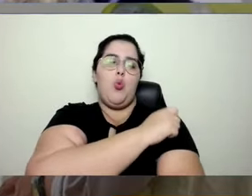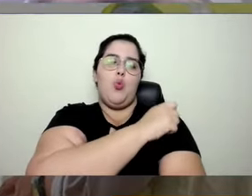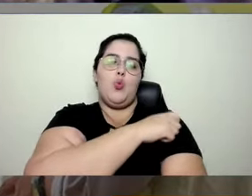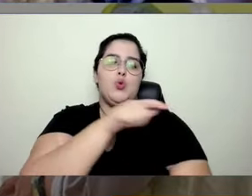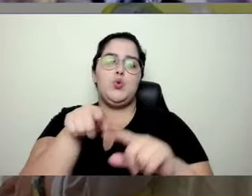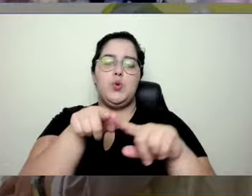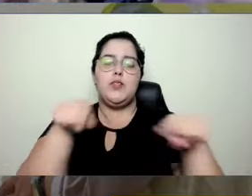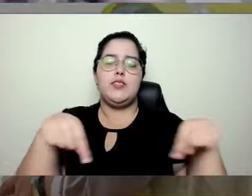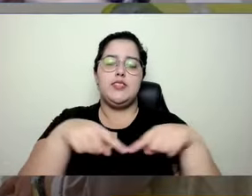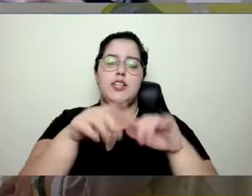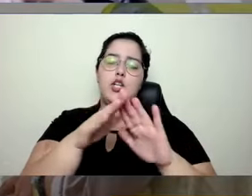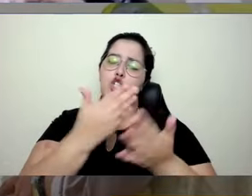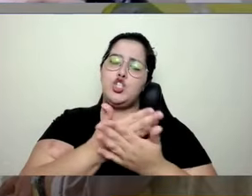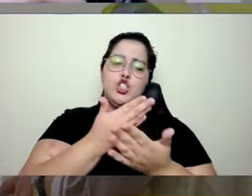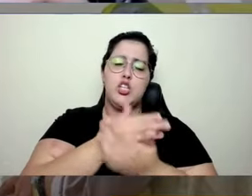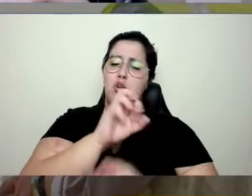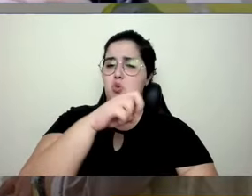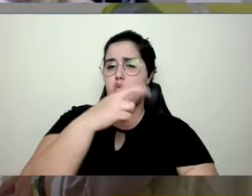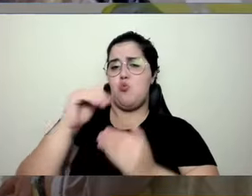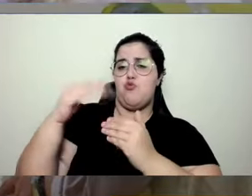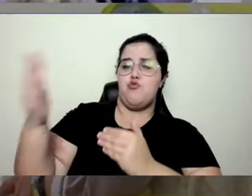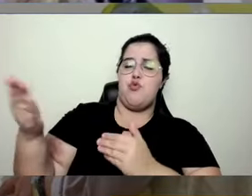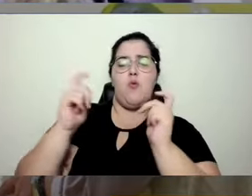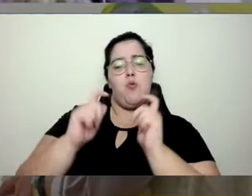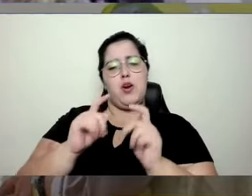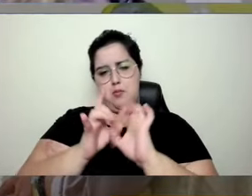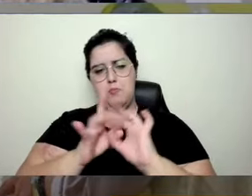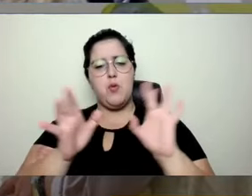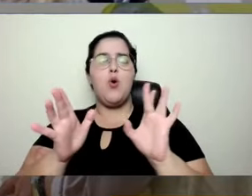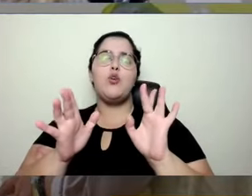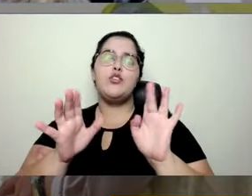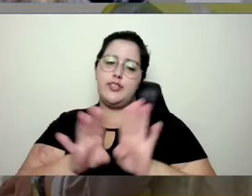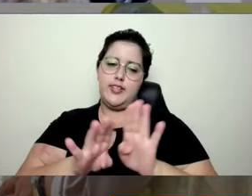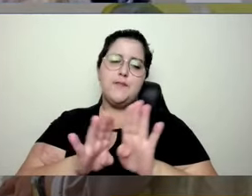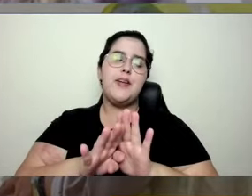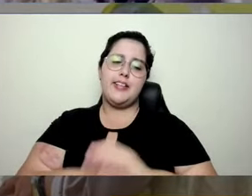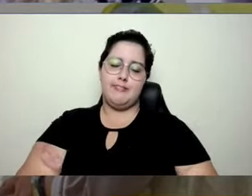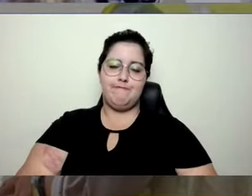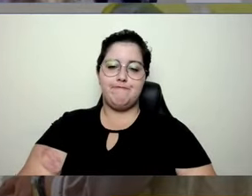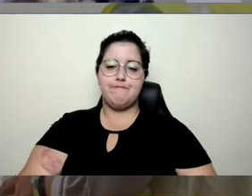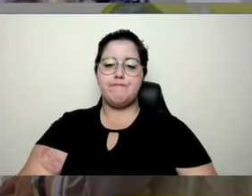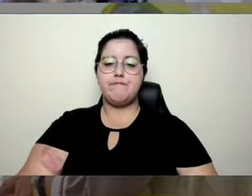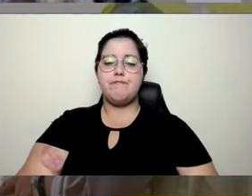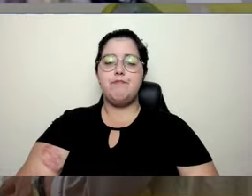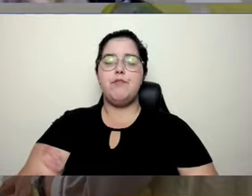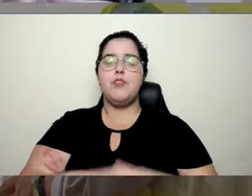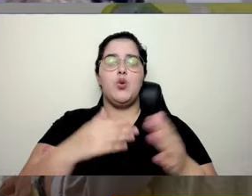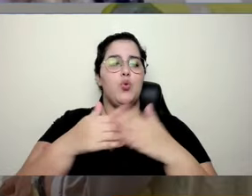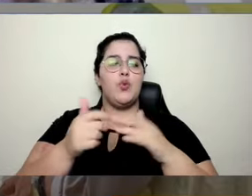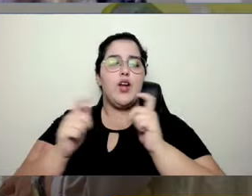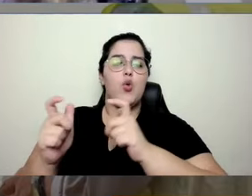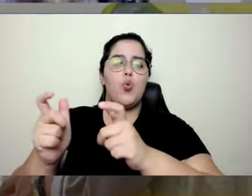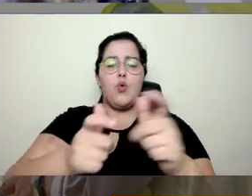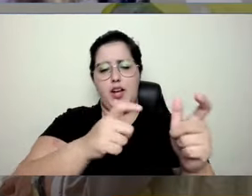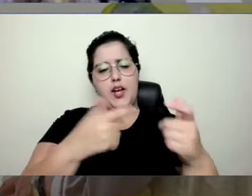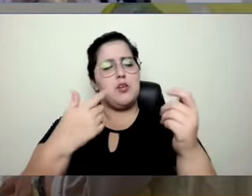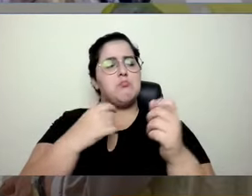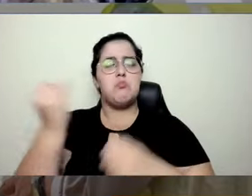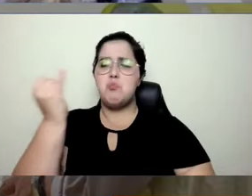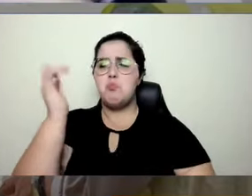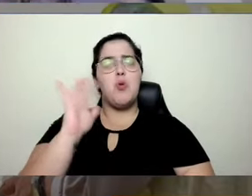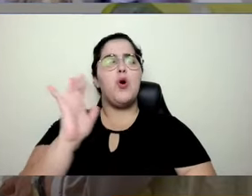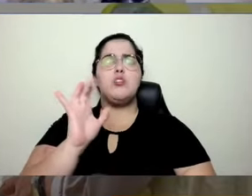aula ou para outros ambientes de aprendizagem, como o Celie sempre fala, os ambientes importam, não precisa ser um só.